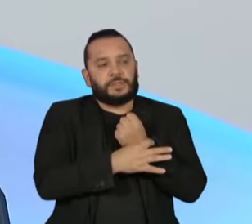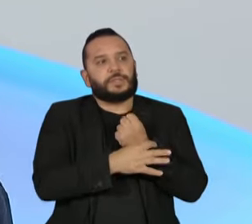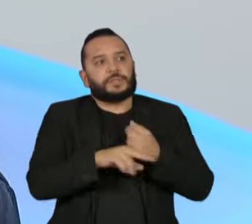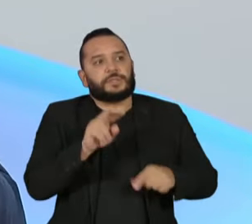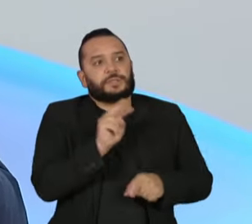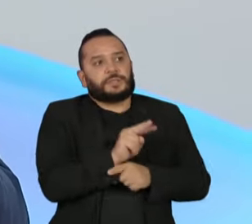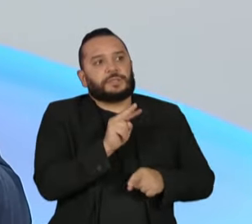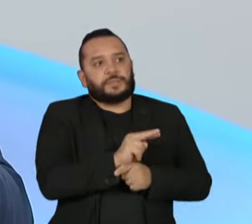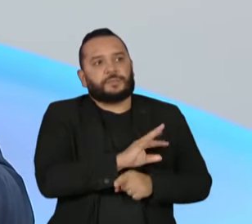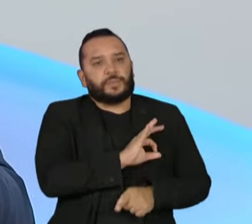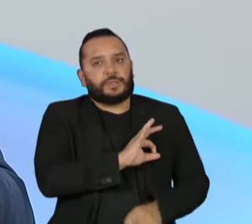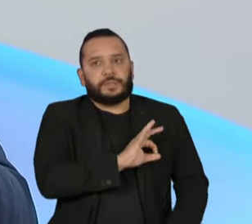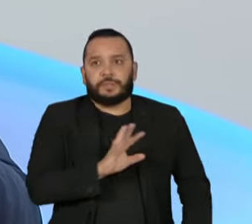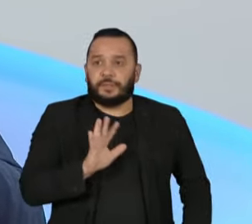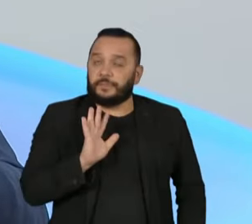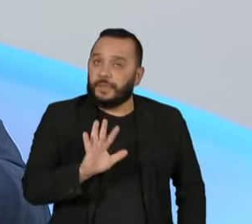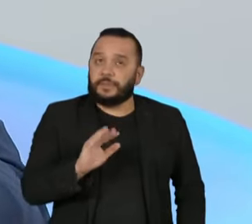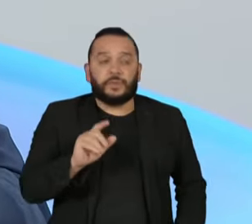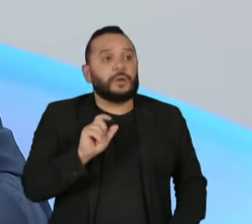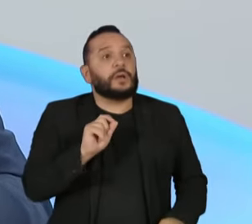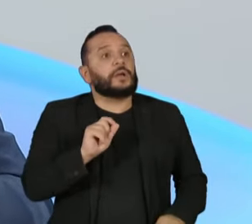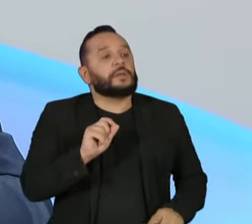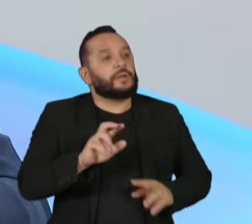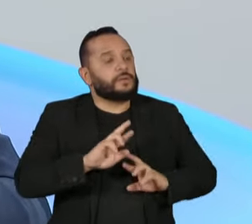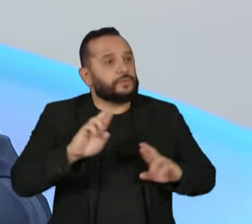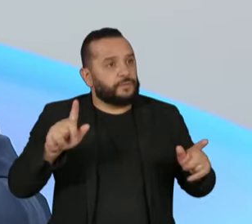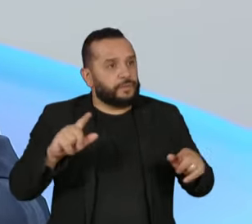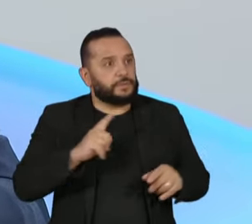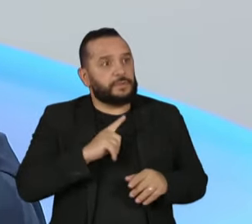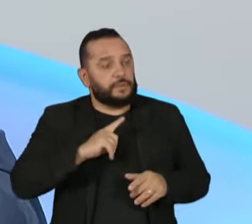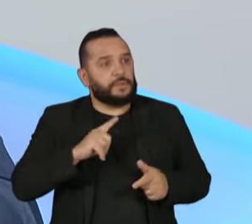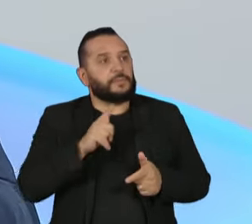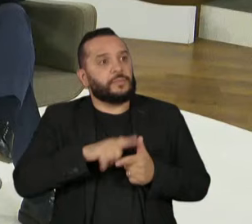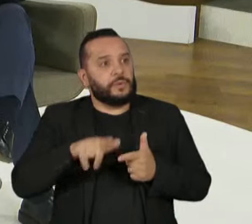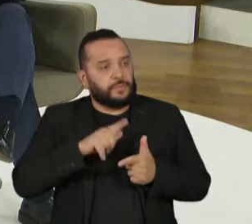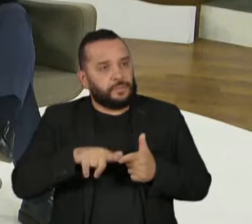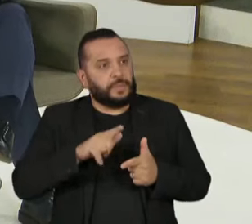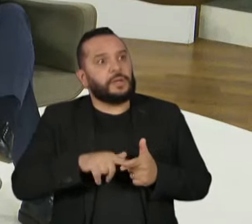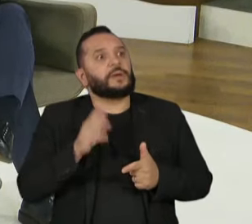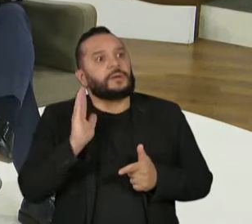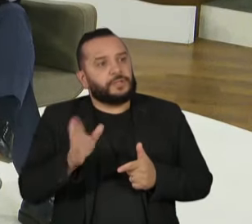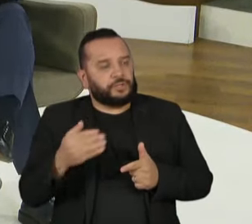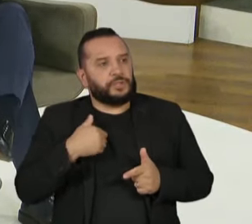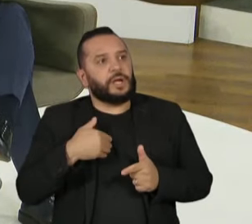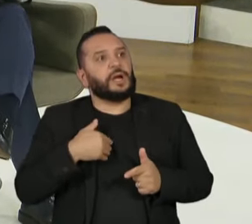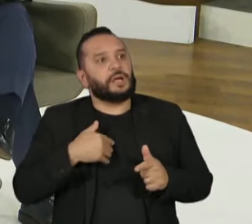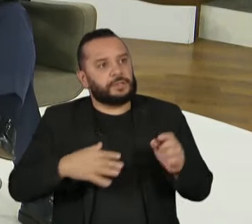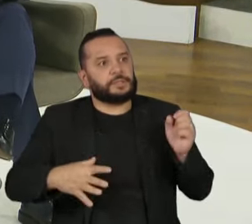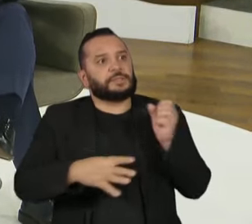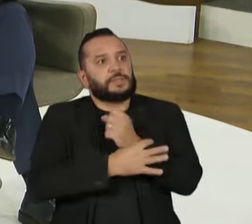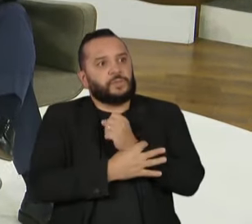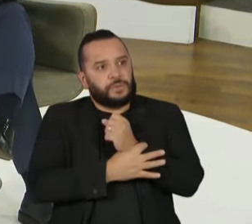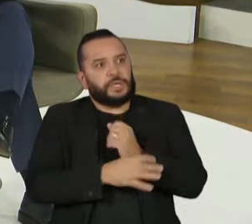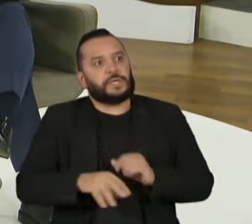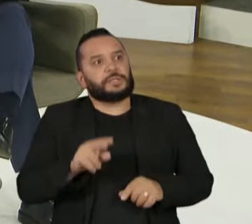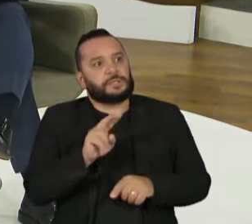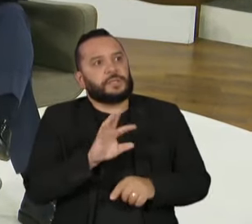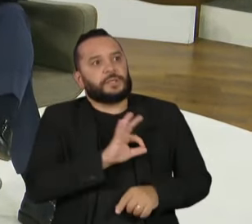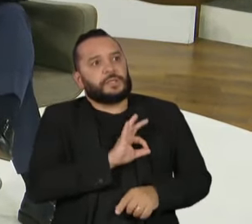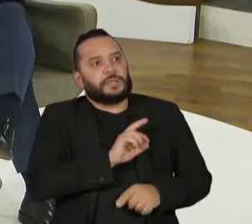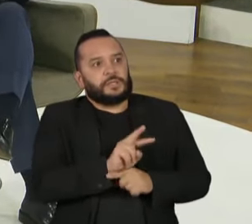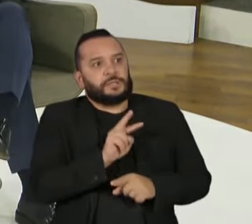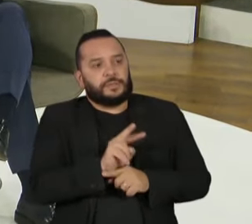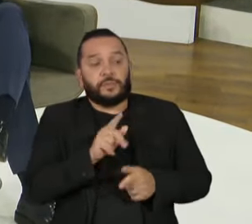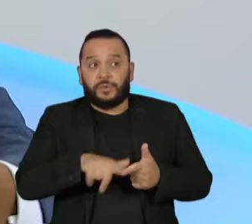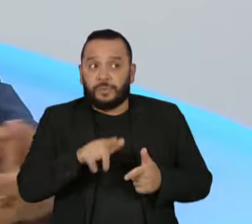a lei da crise de segurança que a gente já tinha, que é muito grave, muito